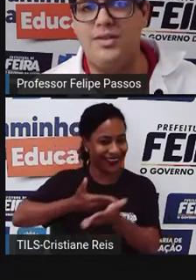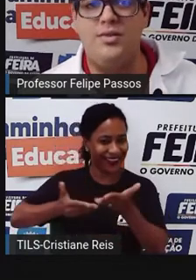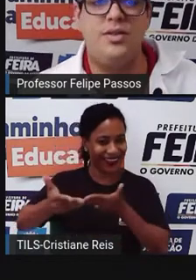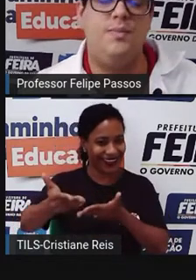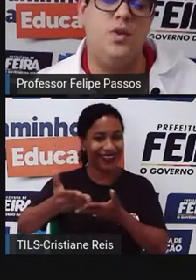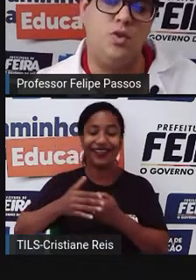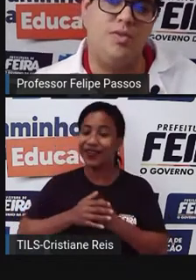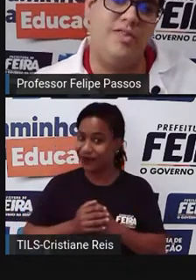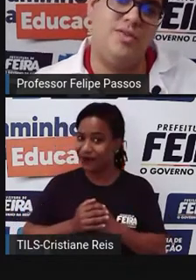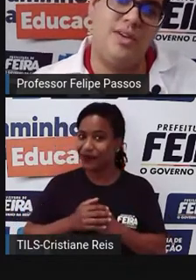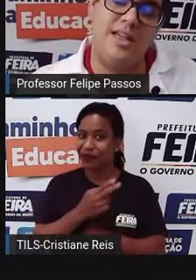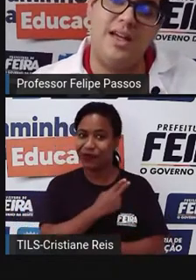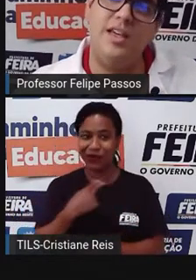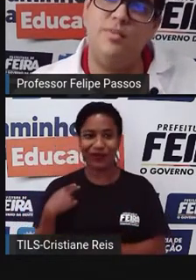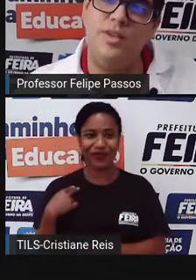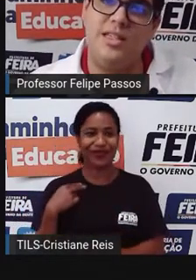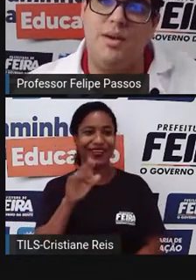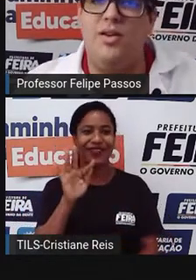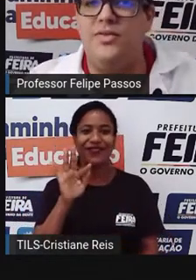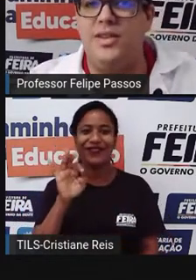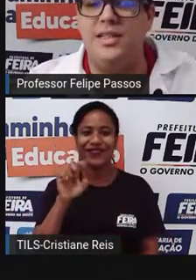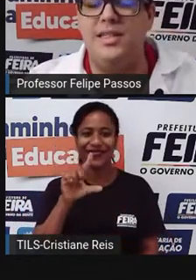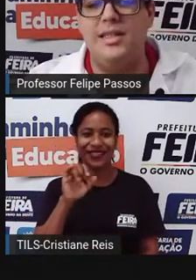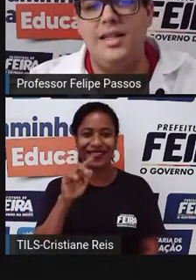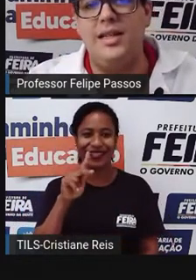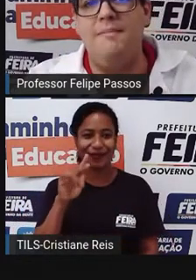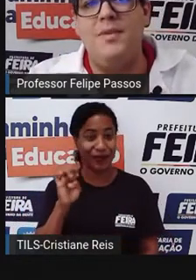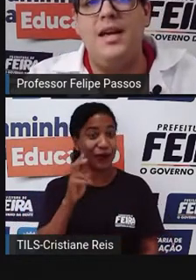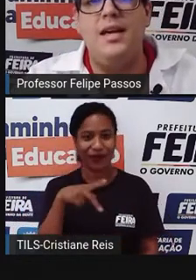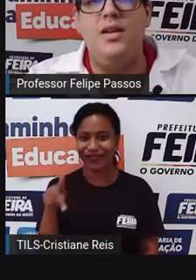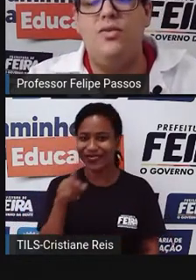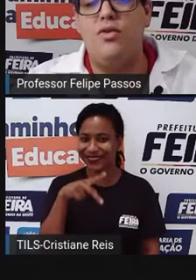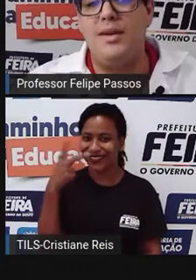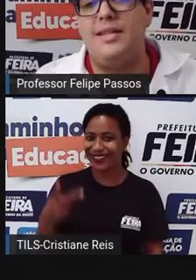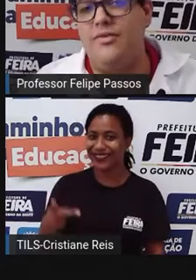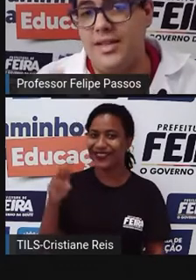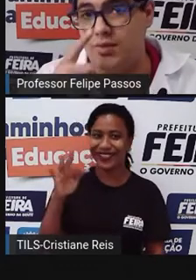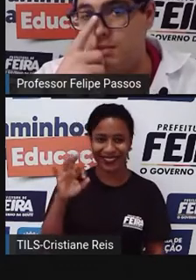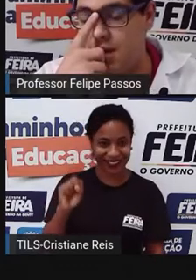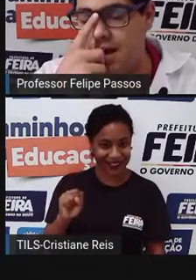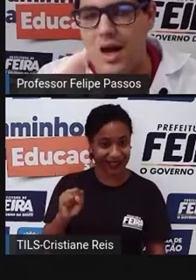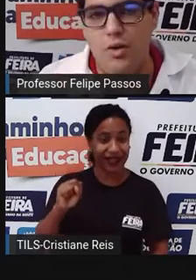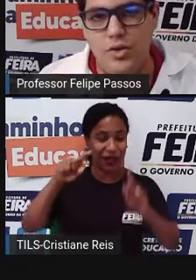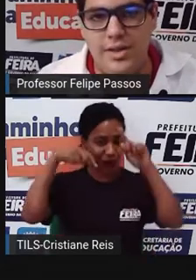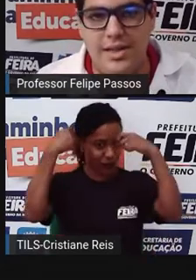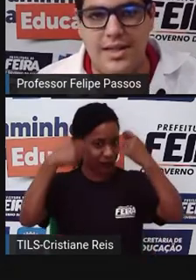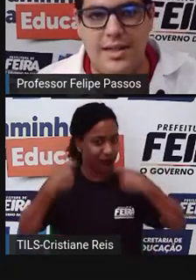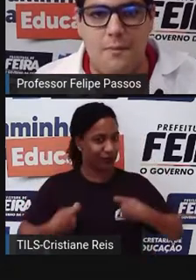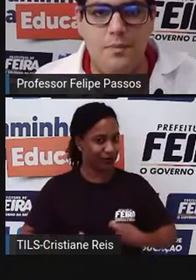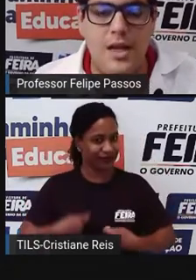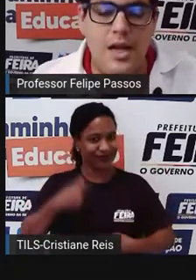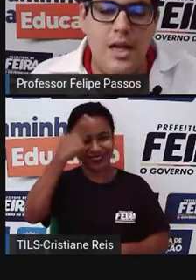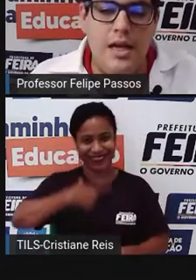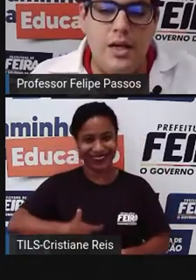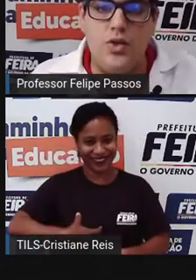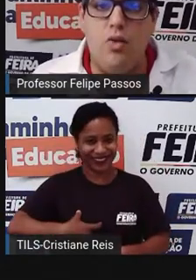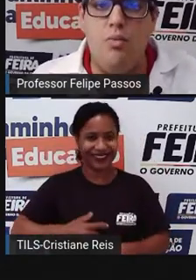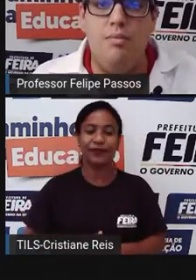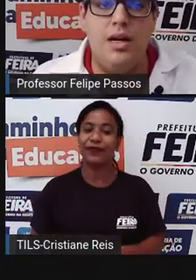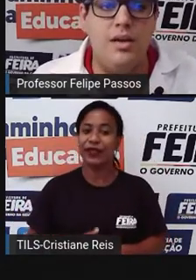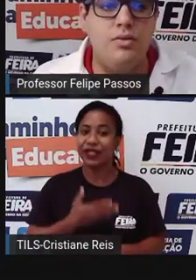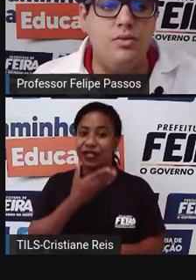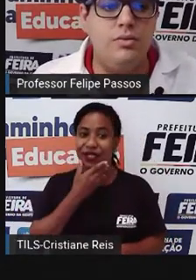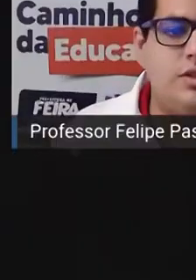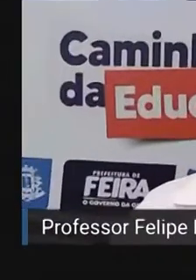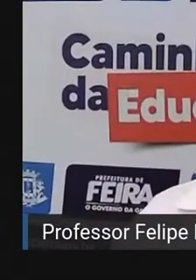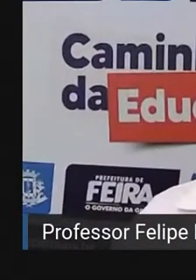Passos, eu sou professor aqui da Rede Municipal de Feira de Santana e eu vou começar fazendo a minha audiodescrição. Eu sou um